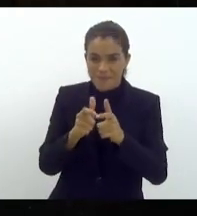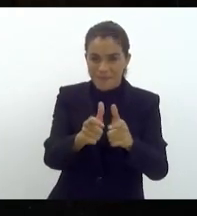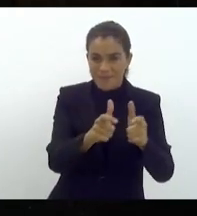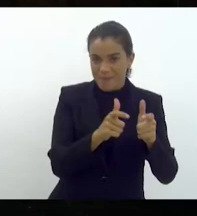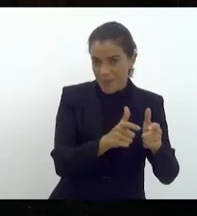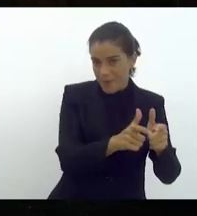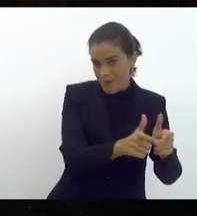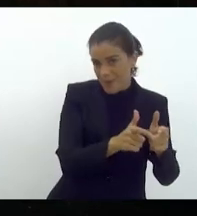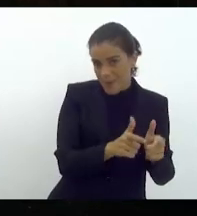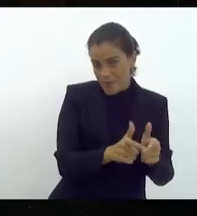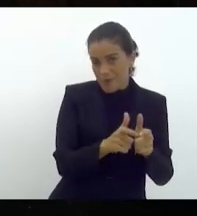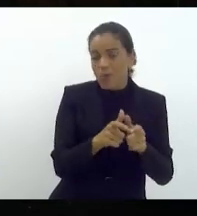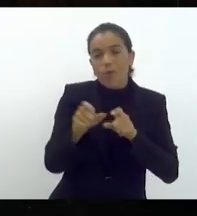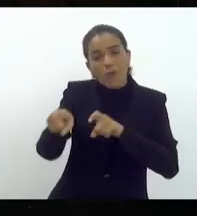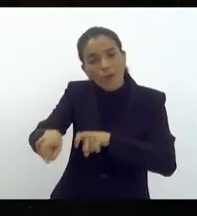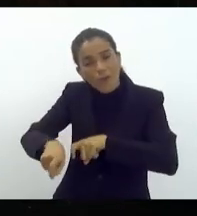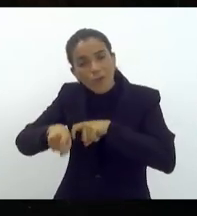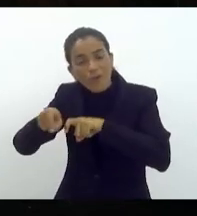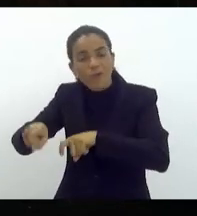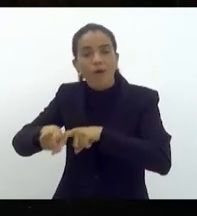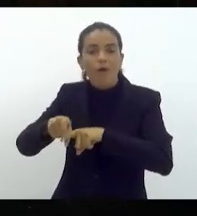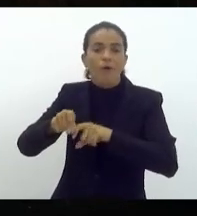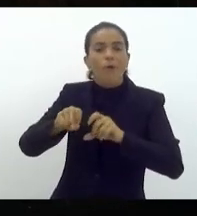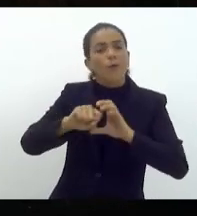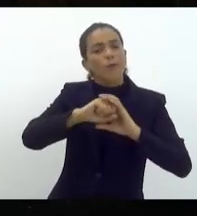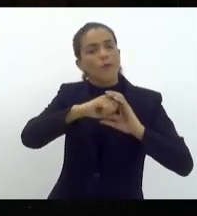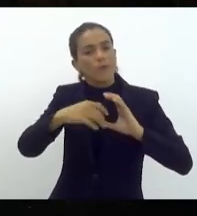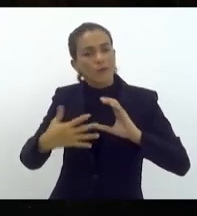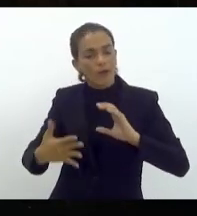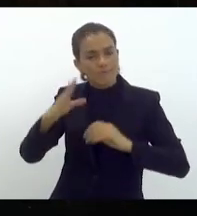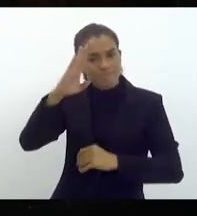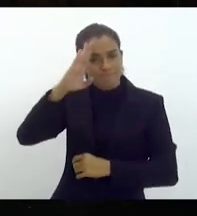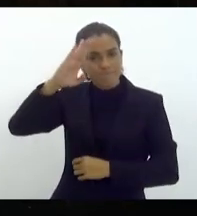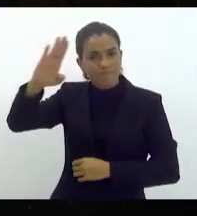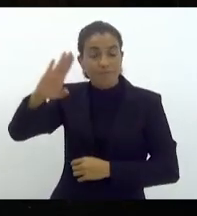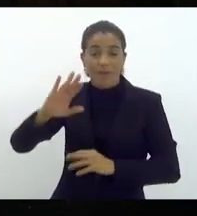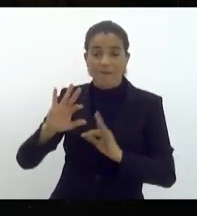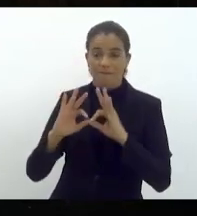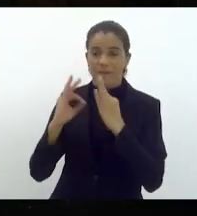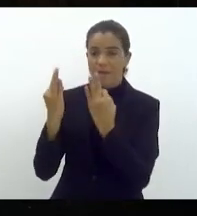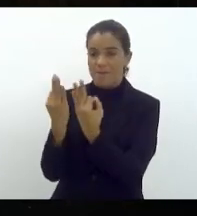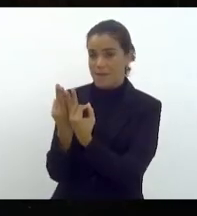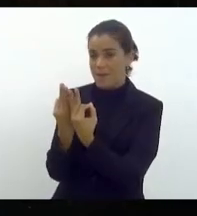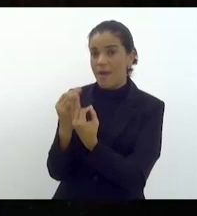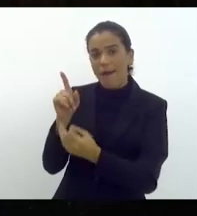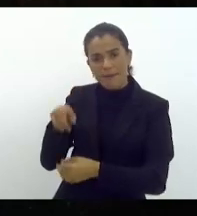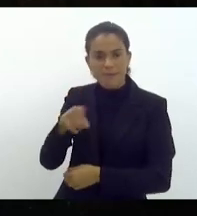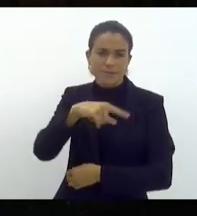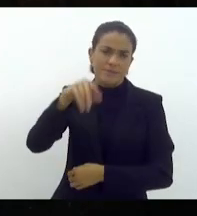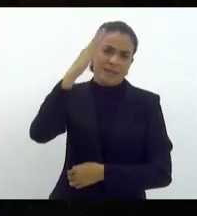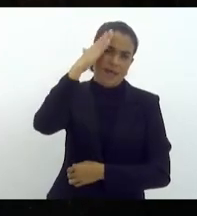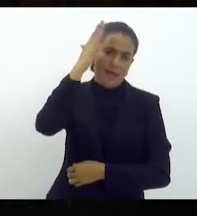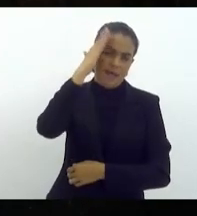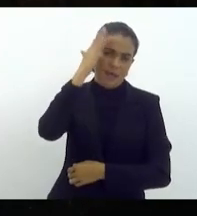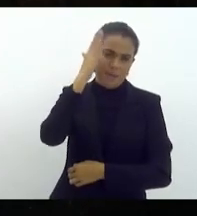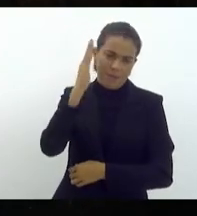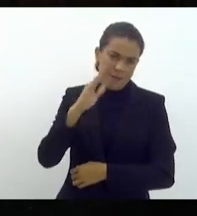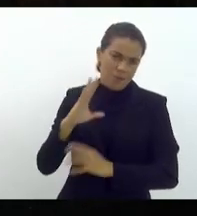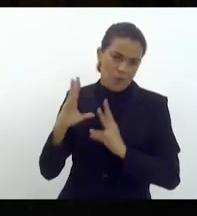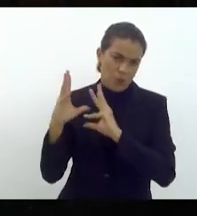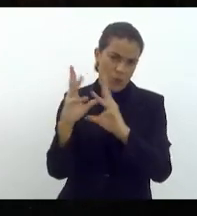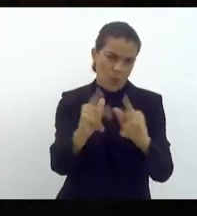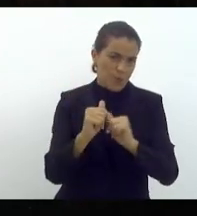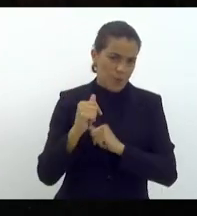pequenos estabelecimentos rurais, com caráter predominantemente familiar. É do conhecimento de todos os nossos